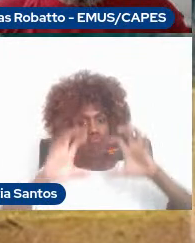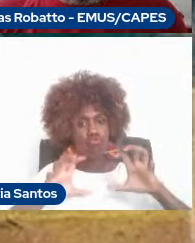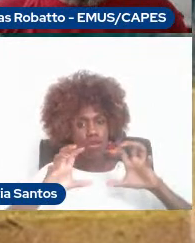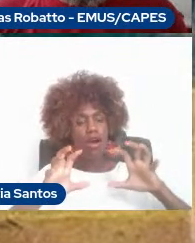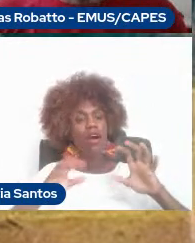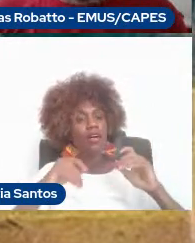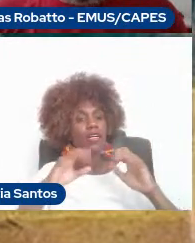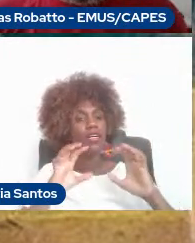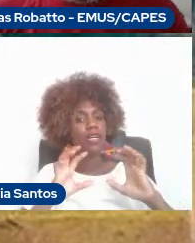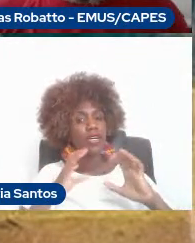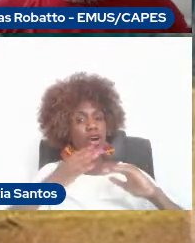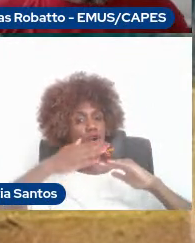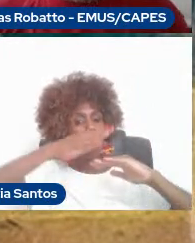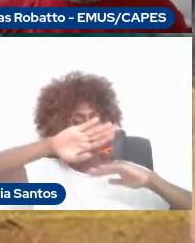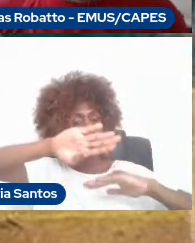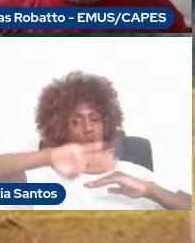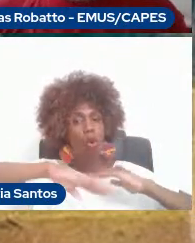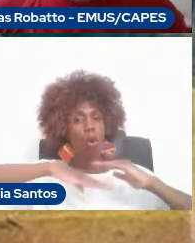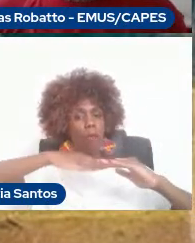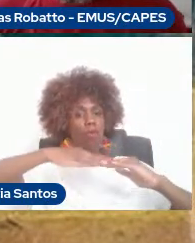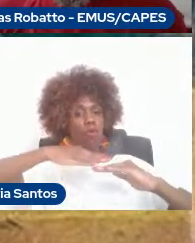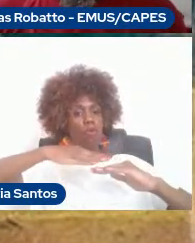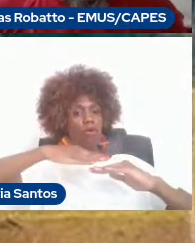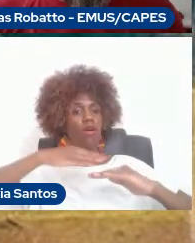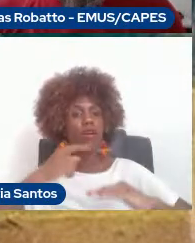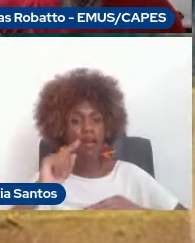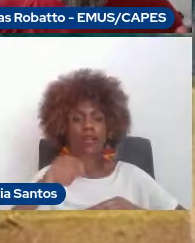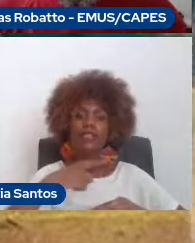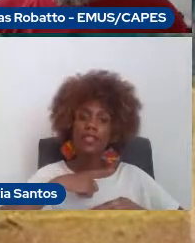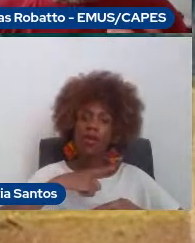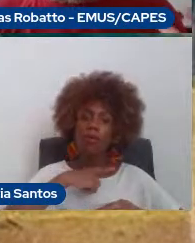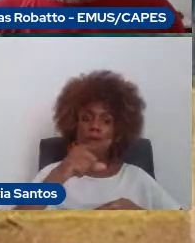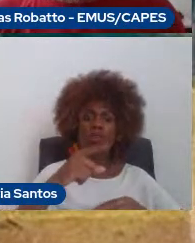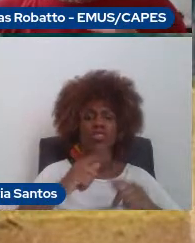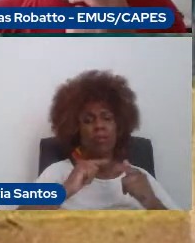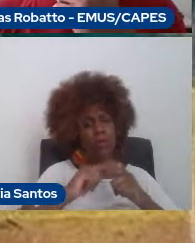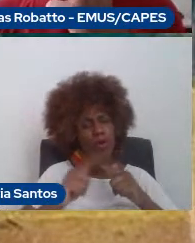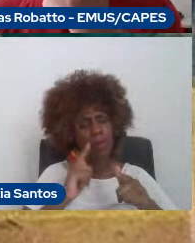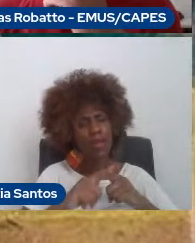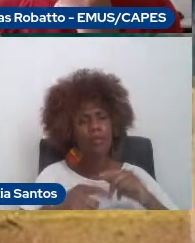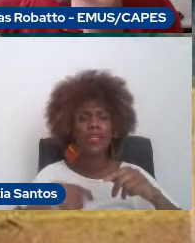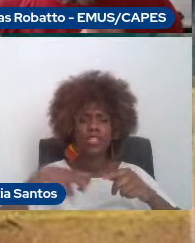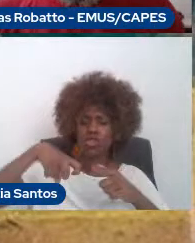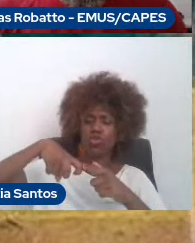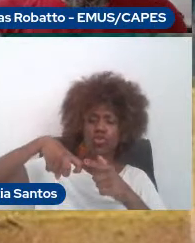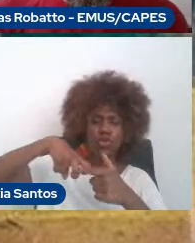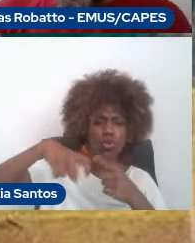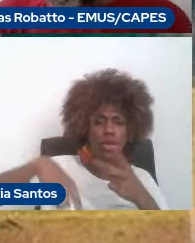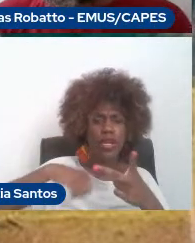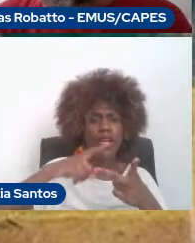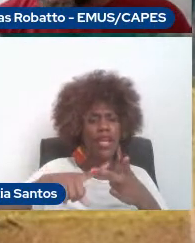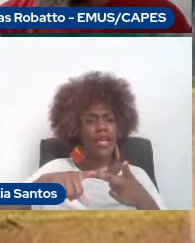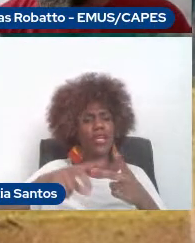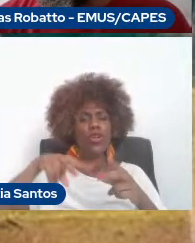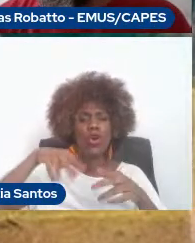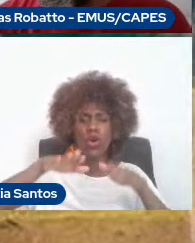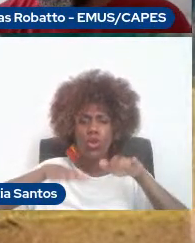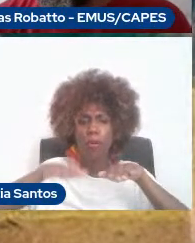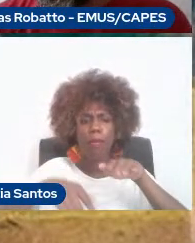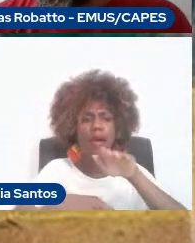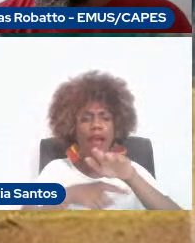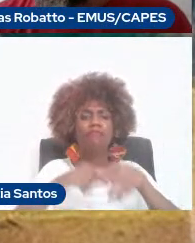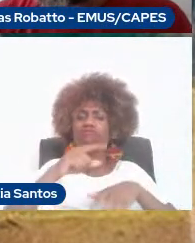esquerdo, isso causa reflexos no joelho, os tornozelos, etc, etc. É o próximo quadro?